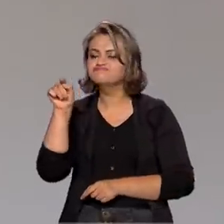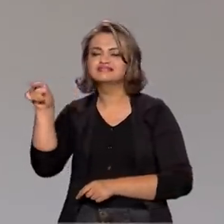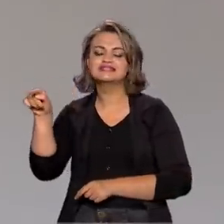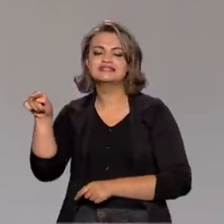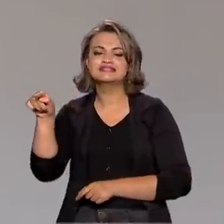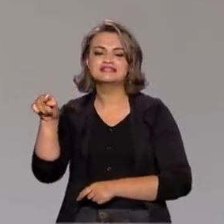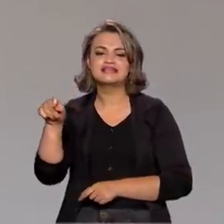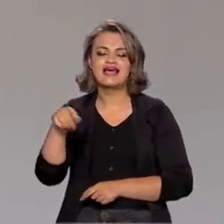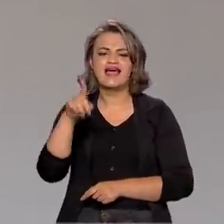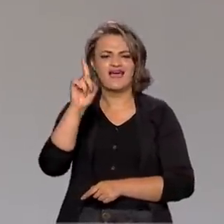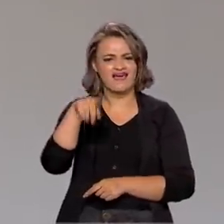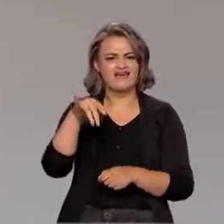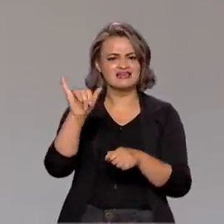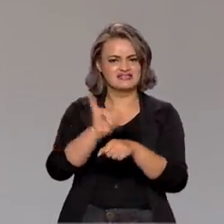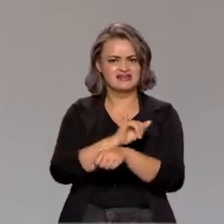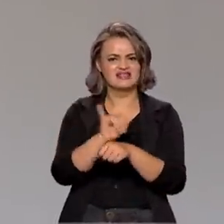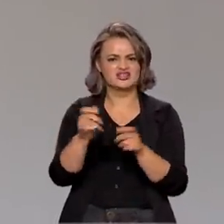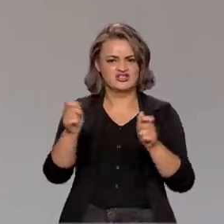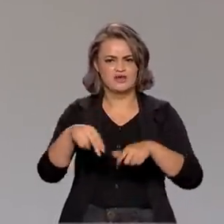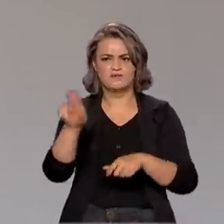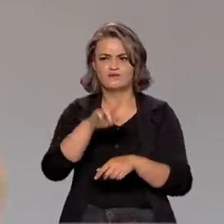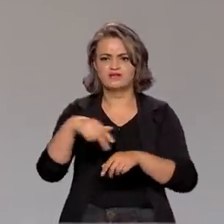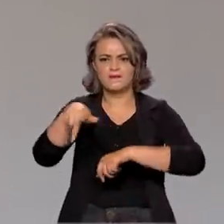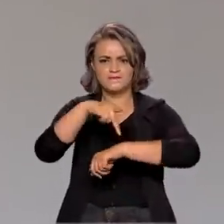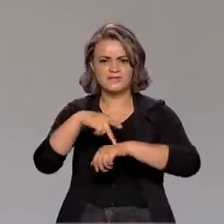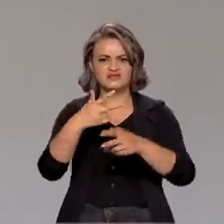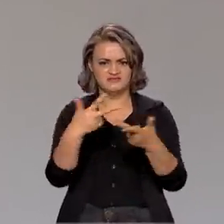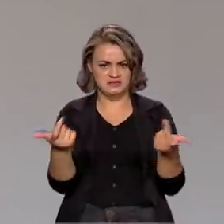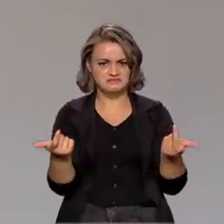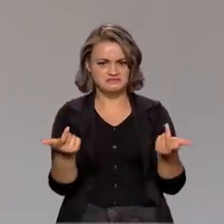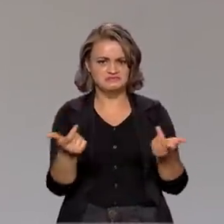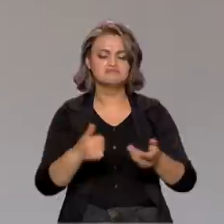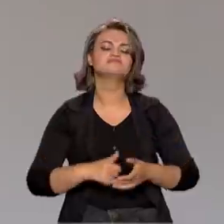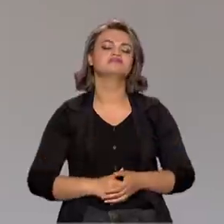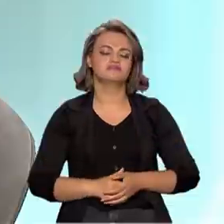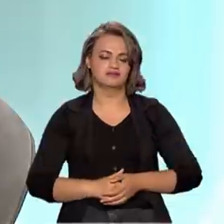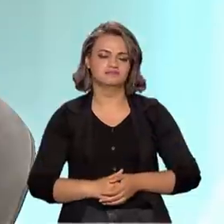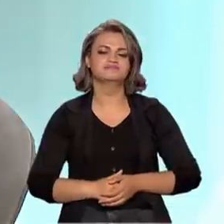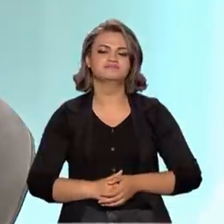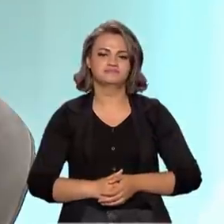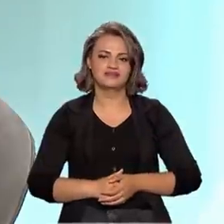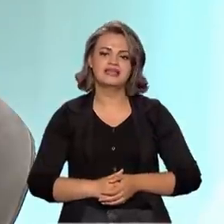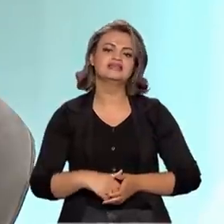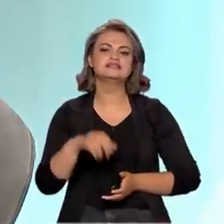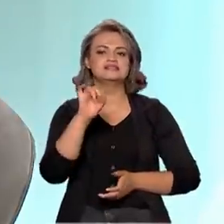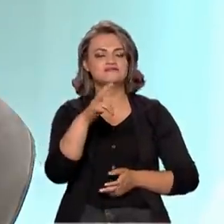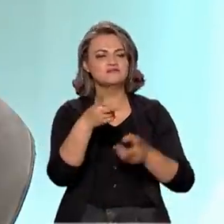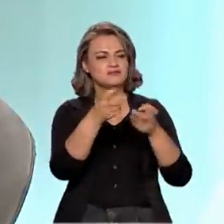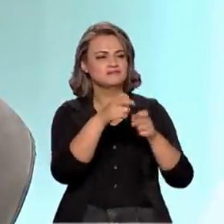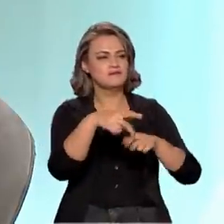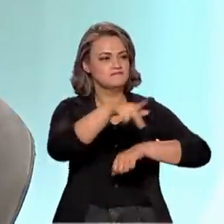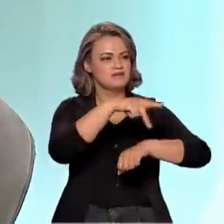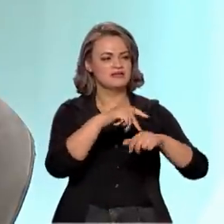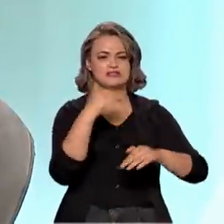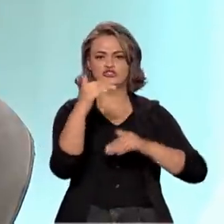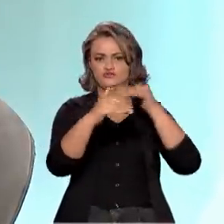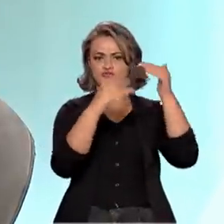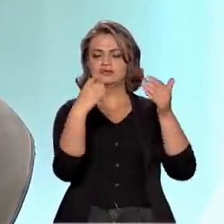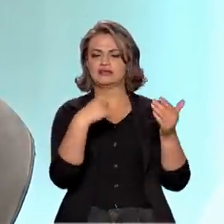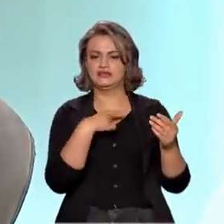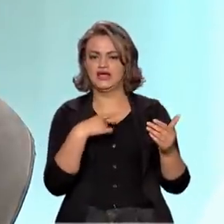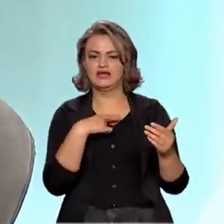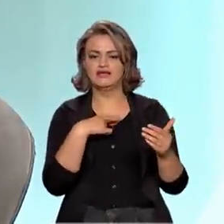ela é estratégica para qualquer país, Ministro? Sem dúvida. Se você observar todos os países desenvolvidos, sem exceção,